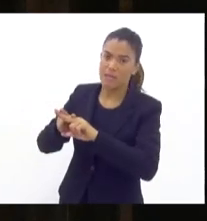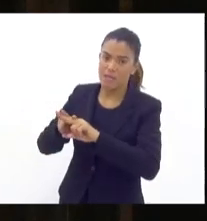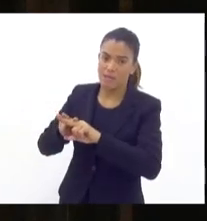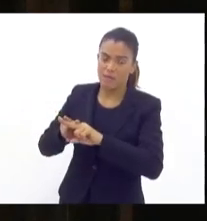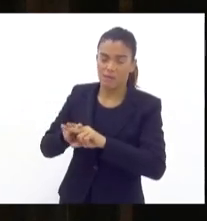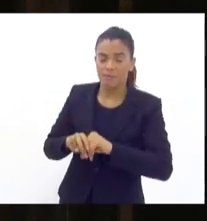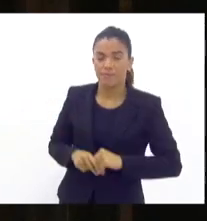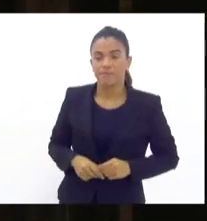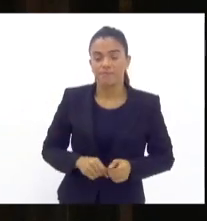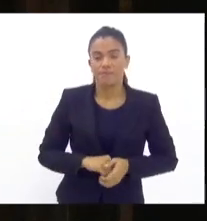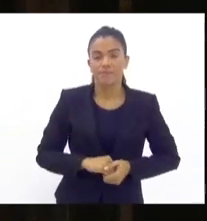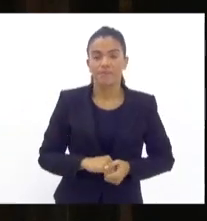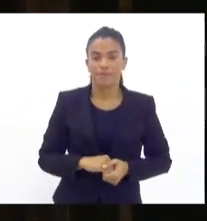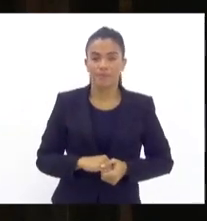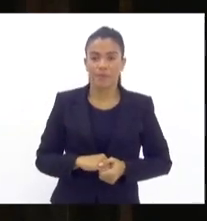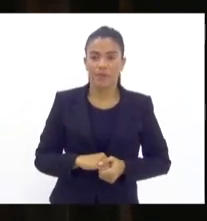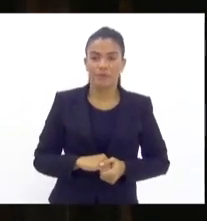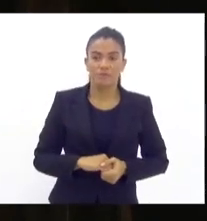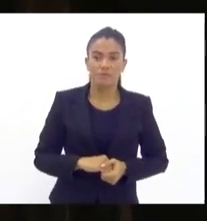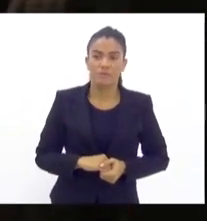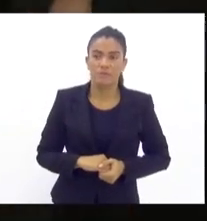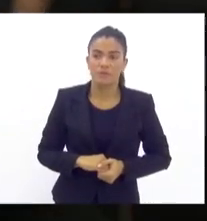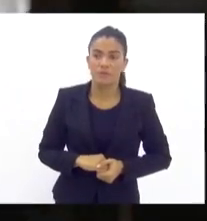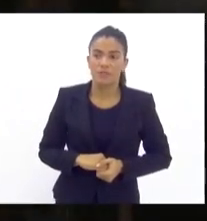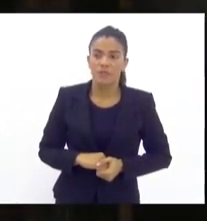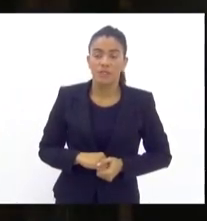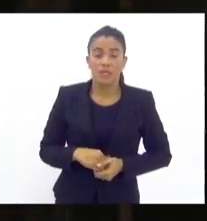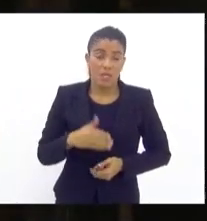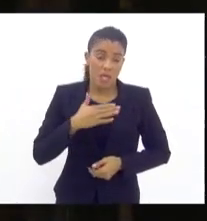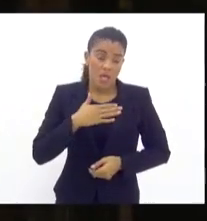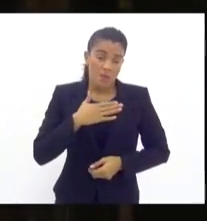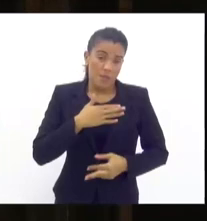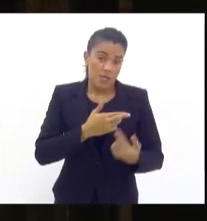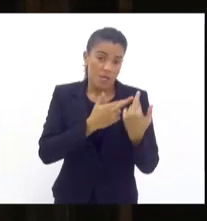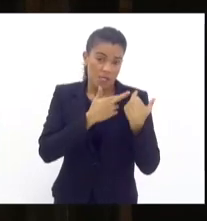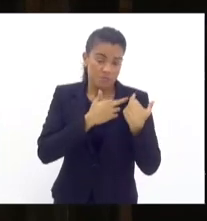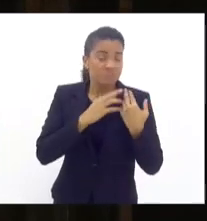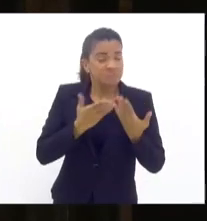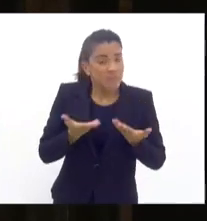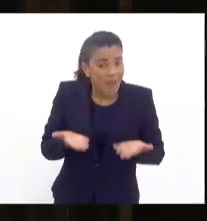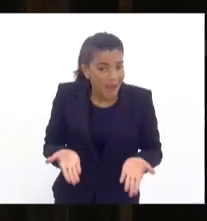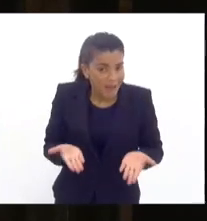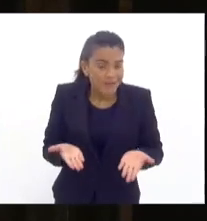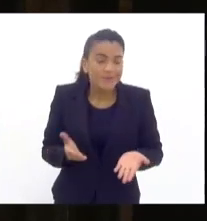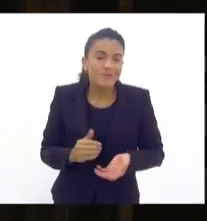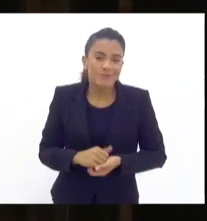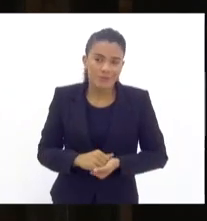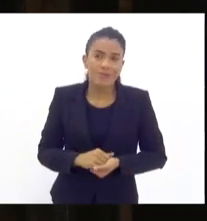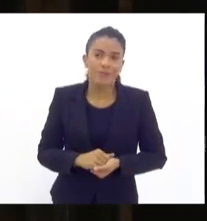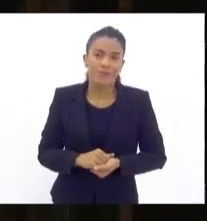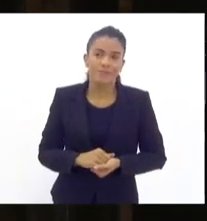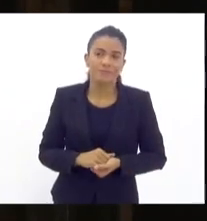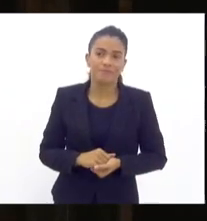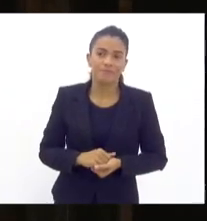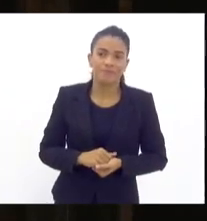essas prisões aí. da minha parte, é isso, fico